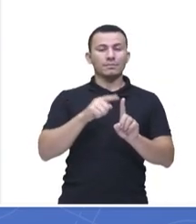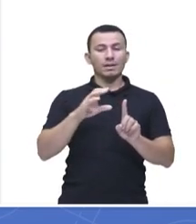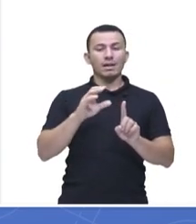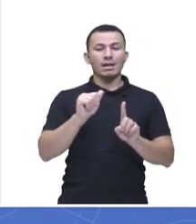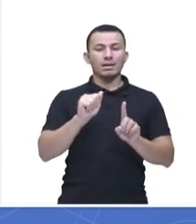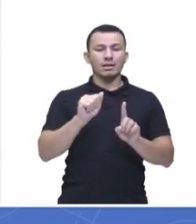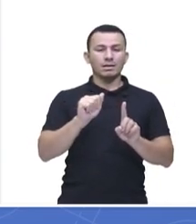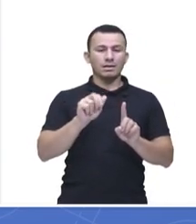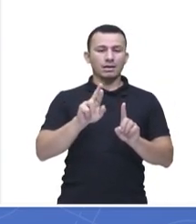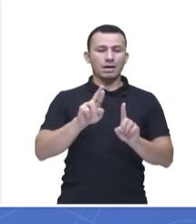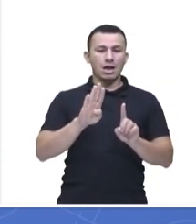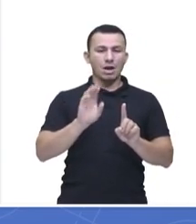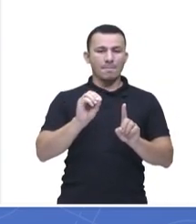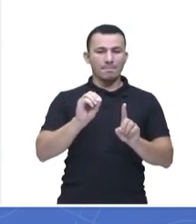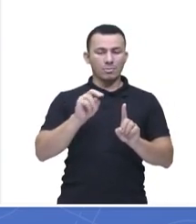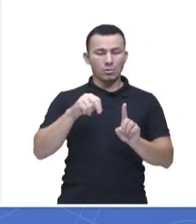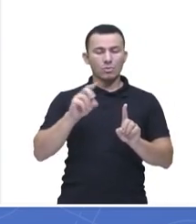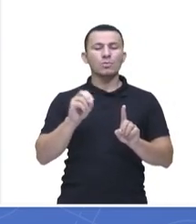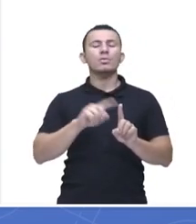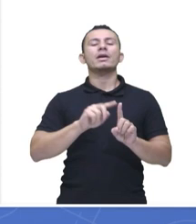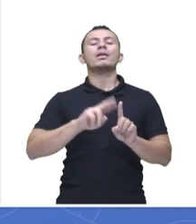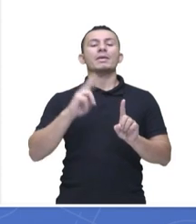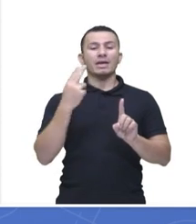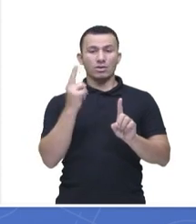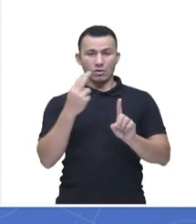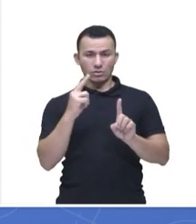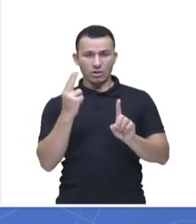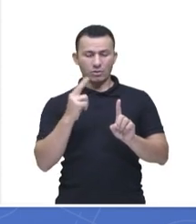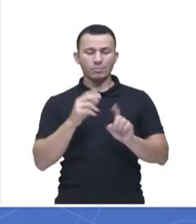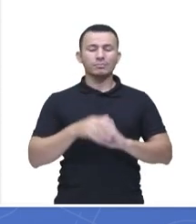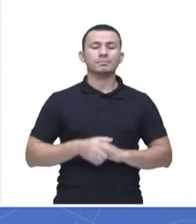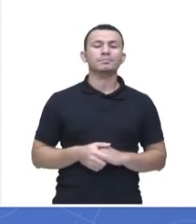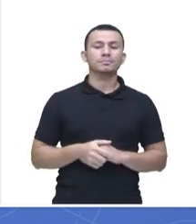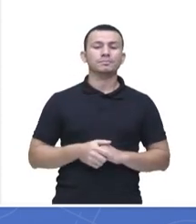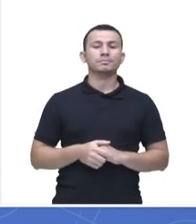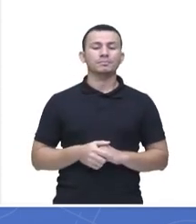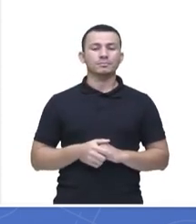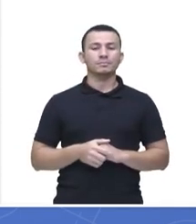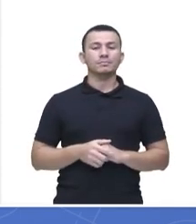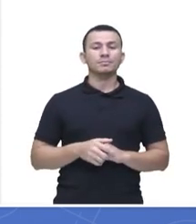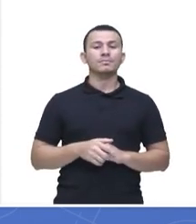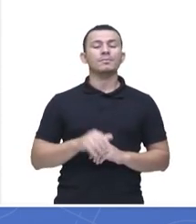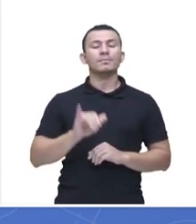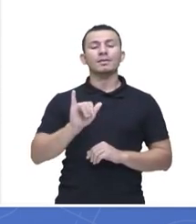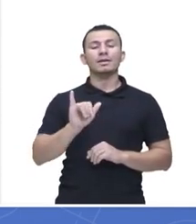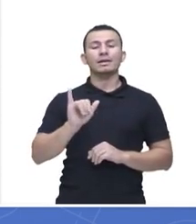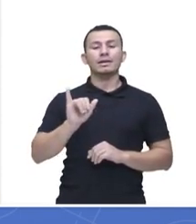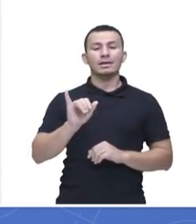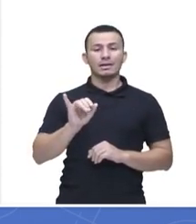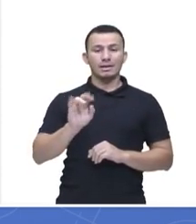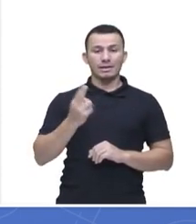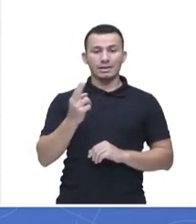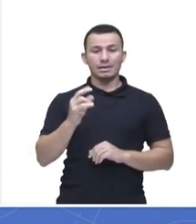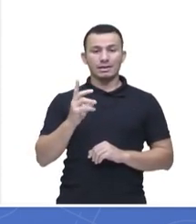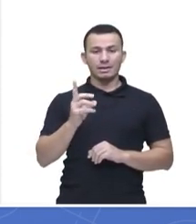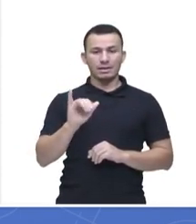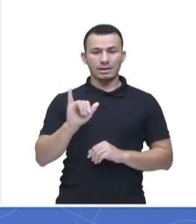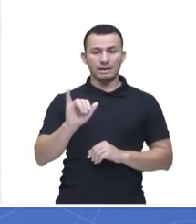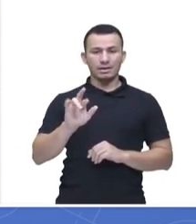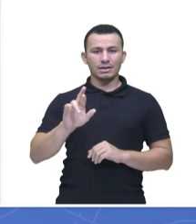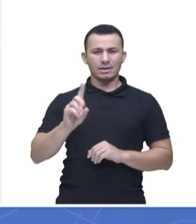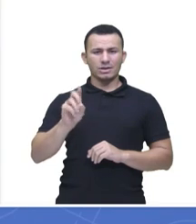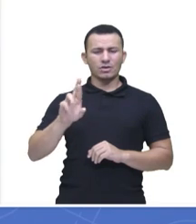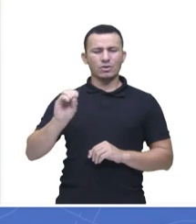e hidrogênio. E o hidrocarboneto tem uma família muito grande, tem os